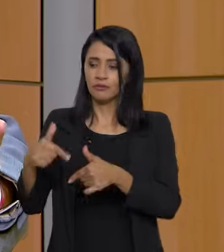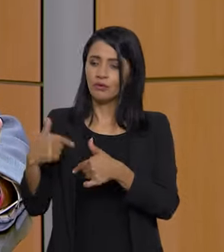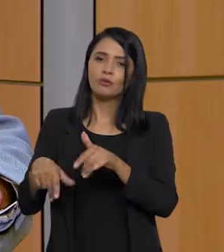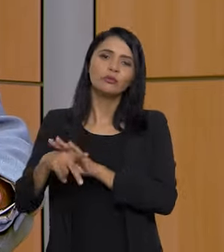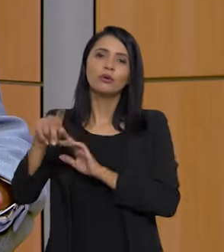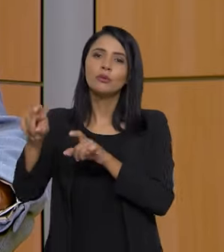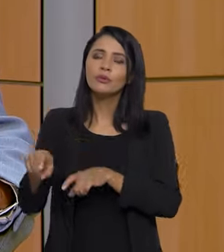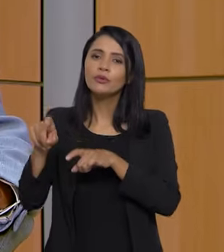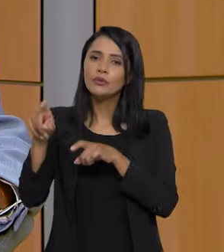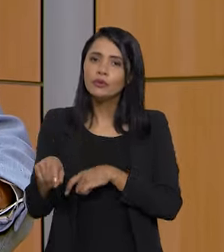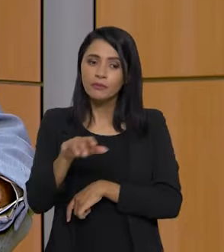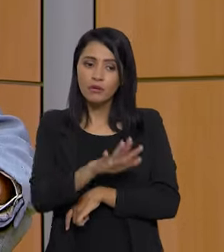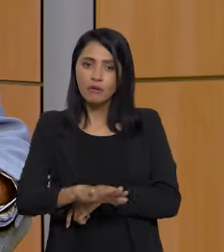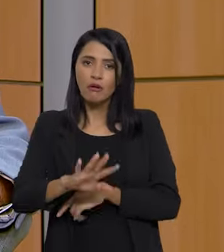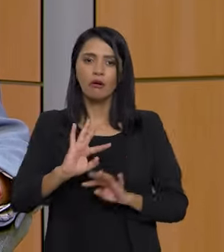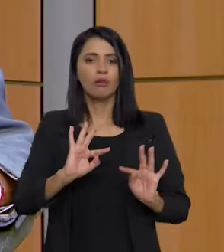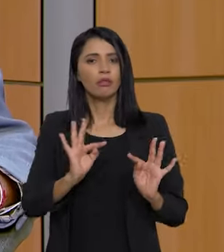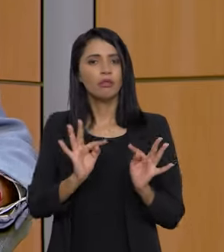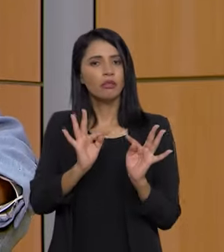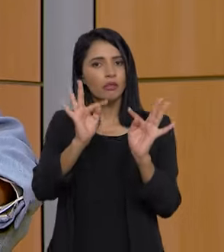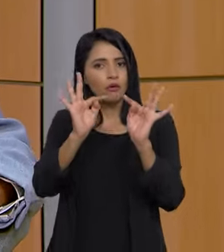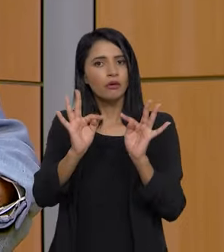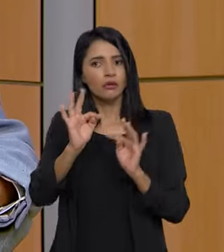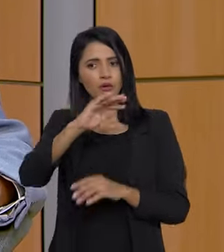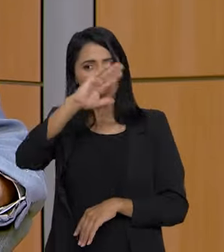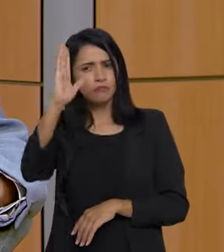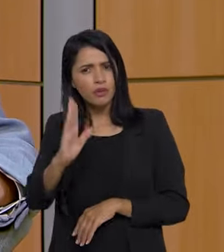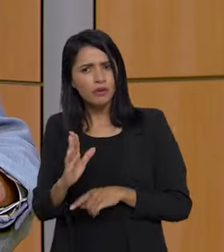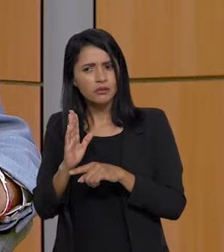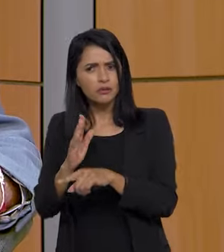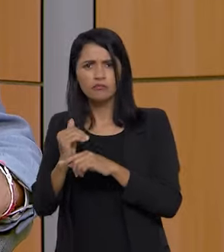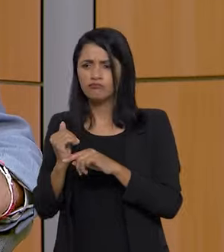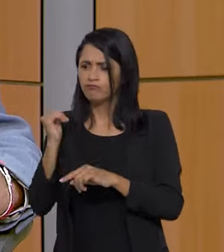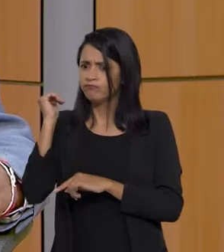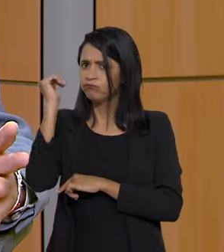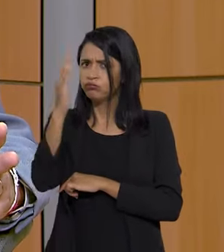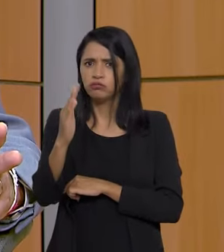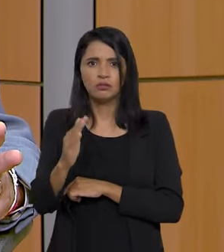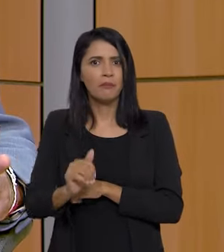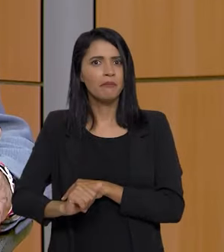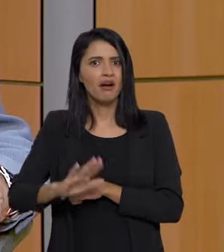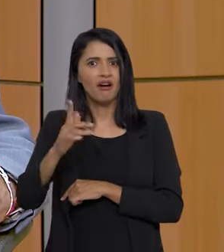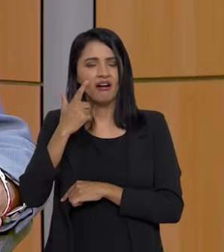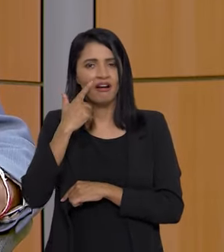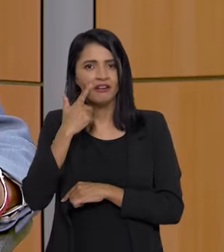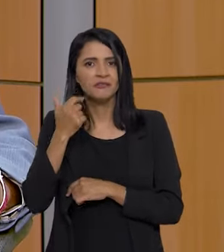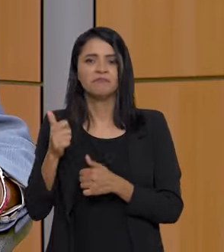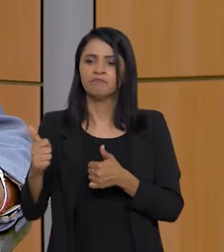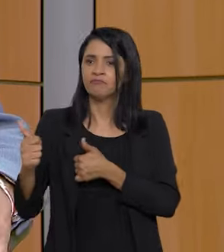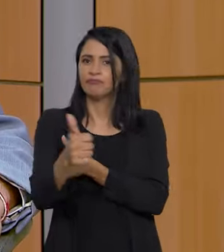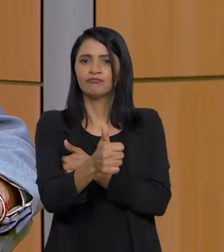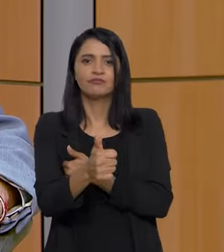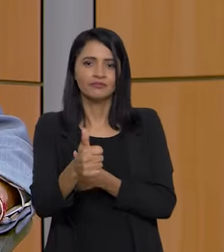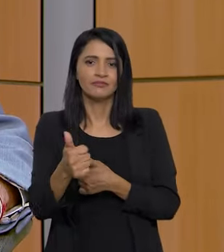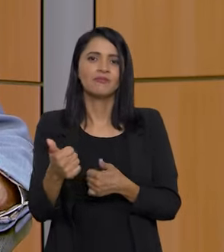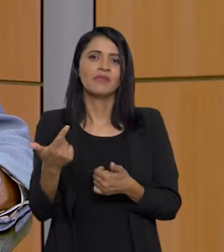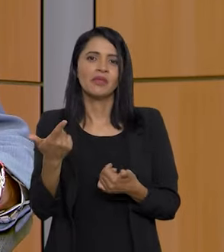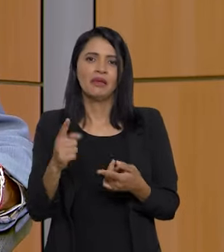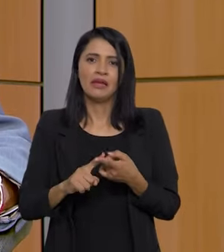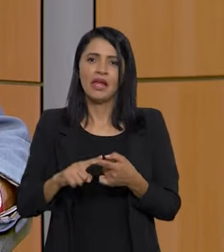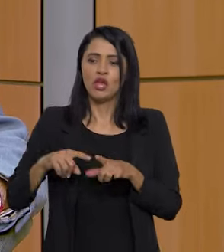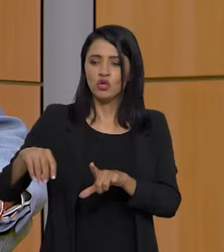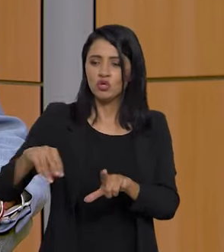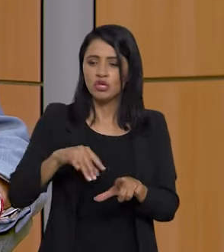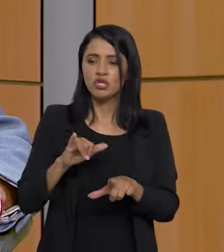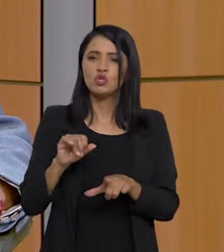trabalhadores rurais. E na área tecnológica, o Brasil está muito à frente. O Brasil está muito à frente nos